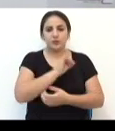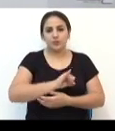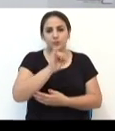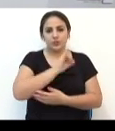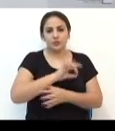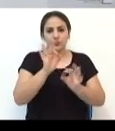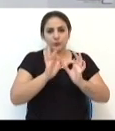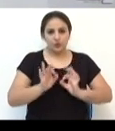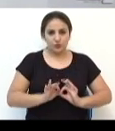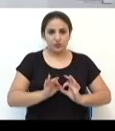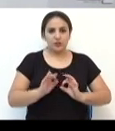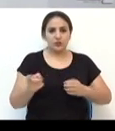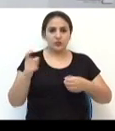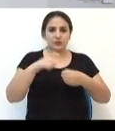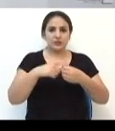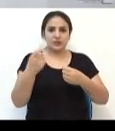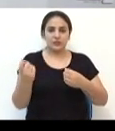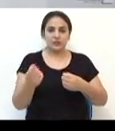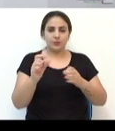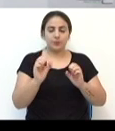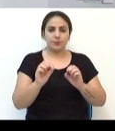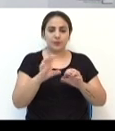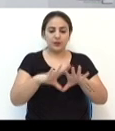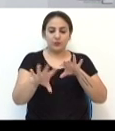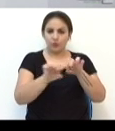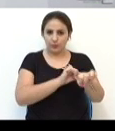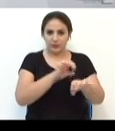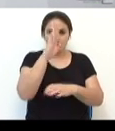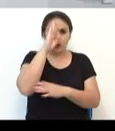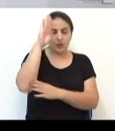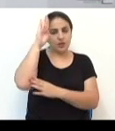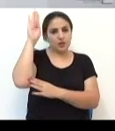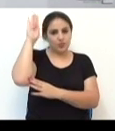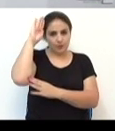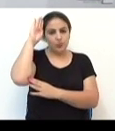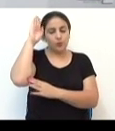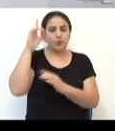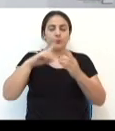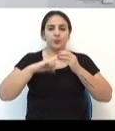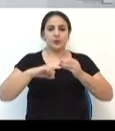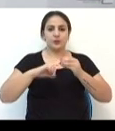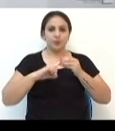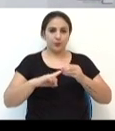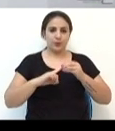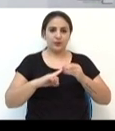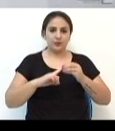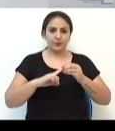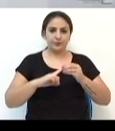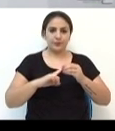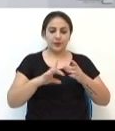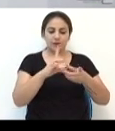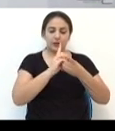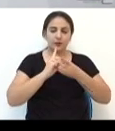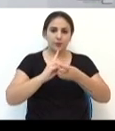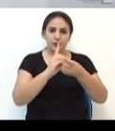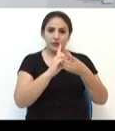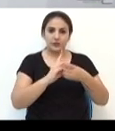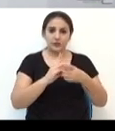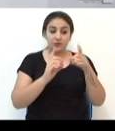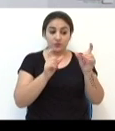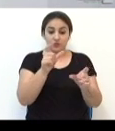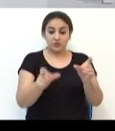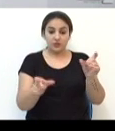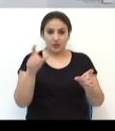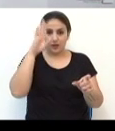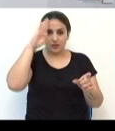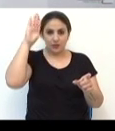importância do projeto de extensão para a formação dos acadêmicos e, principalmente, na democratização deste,